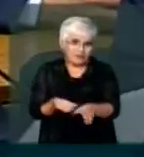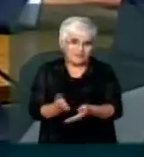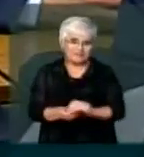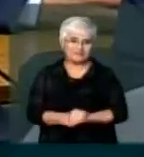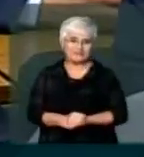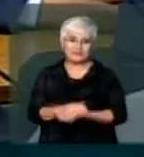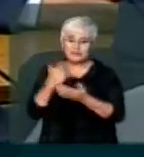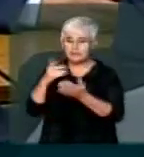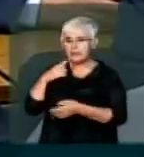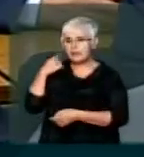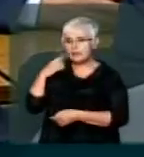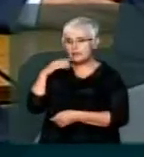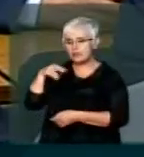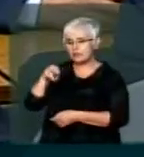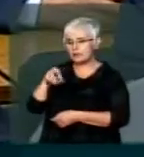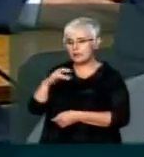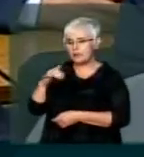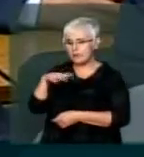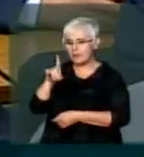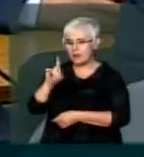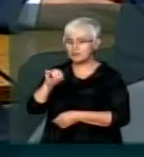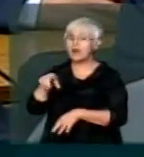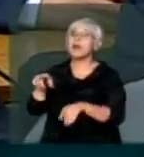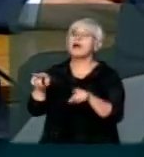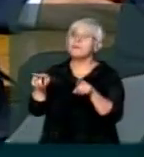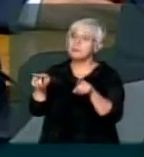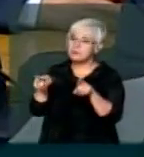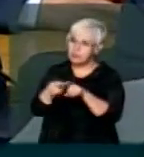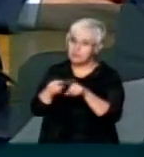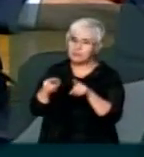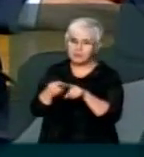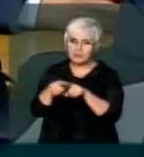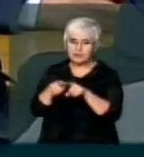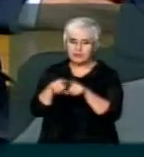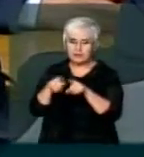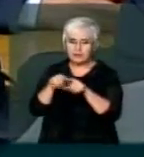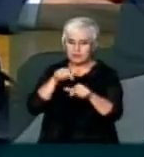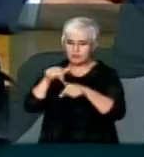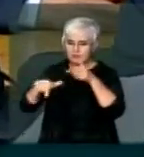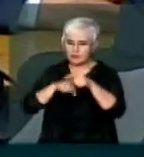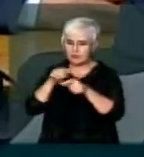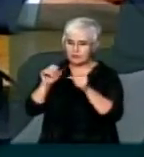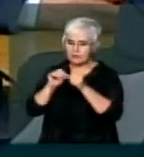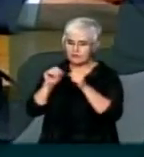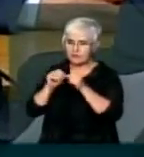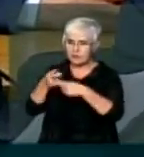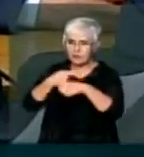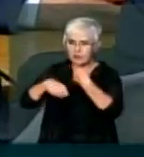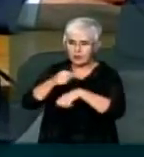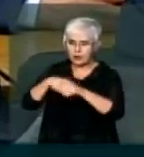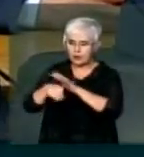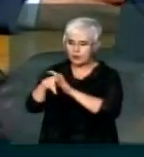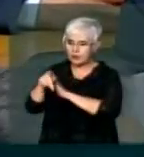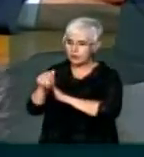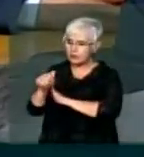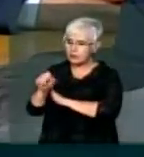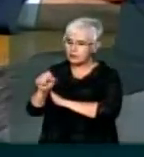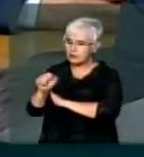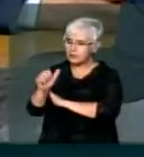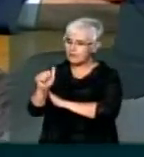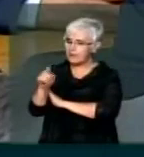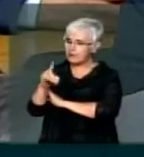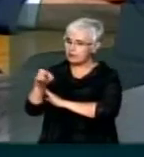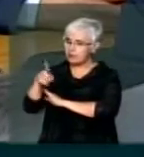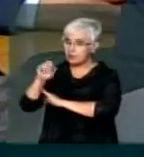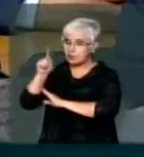E aí, esse advogado, o senhor Marcelo, ele também foi quem tocou os negócios de Pasadena nos Estados Unidos. Aí eu pergunto,